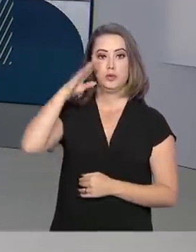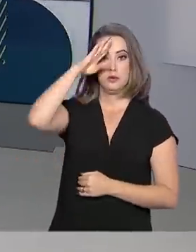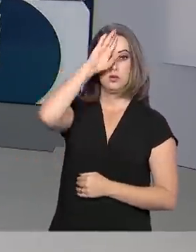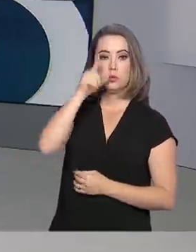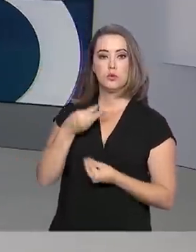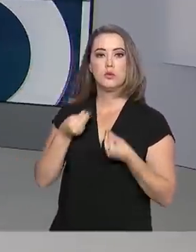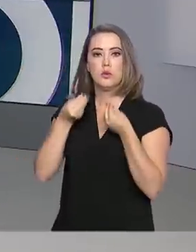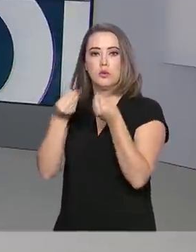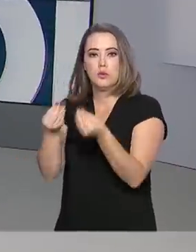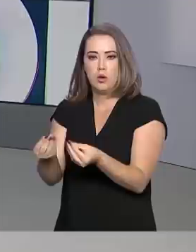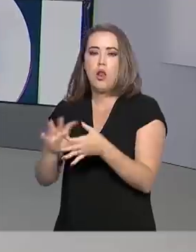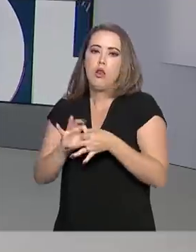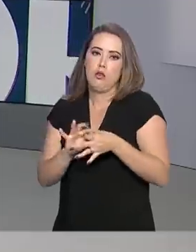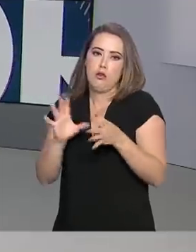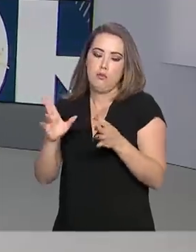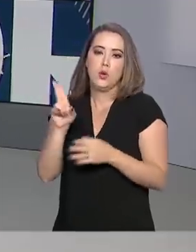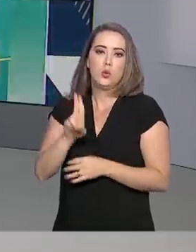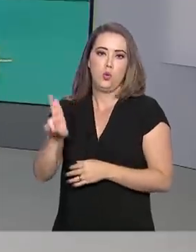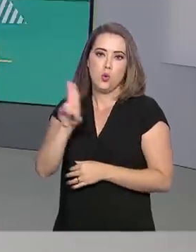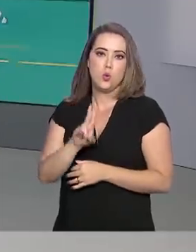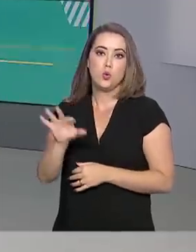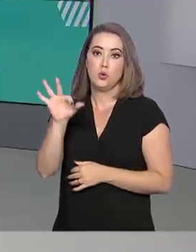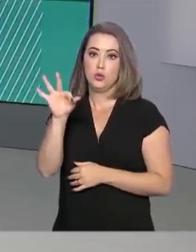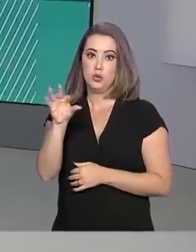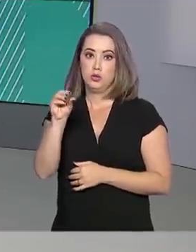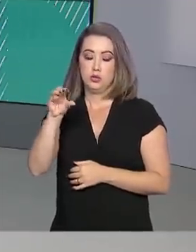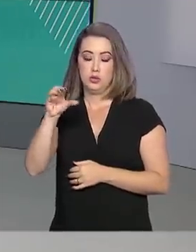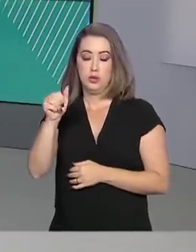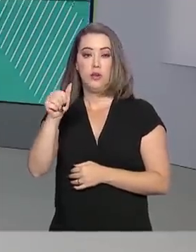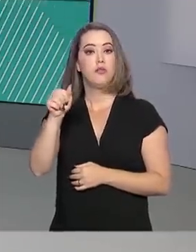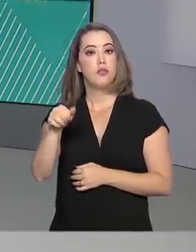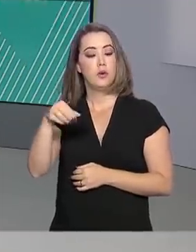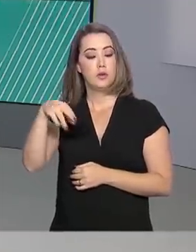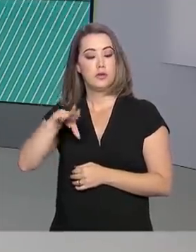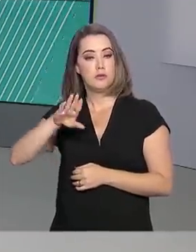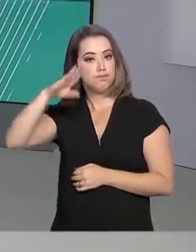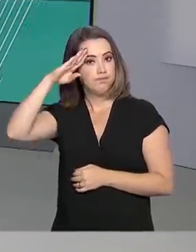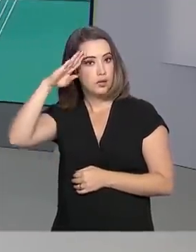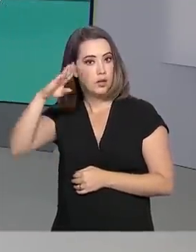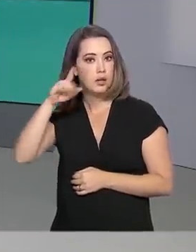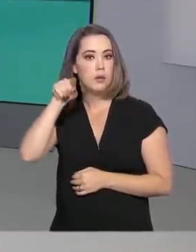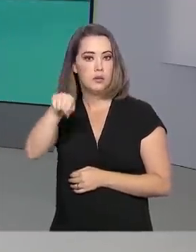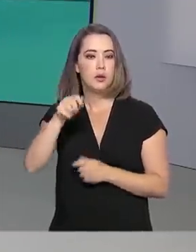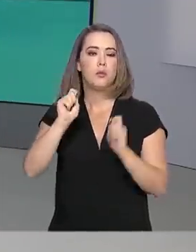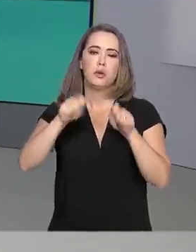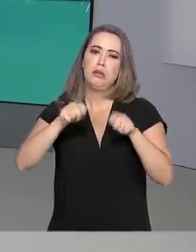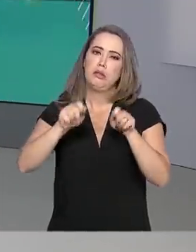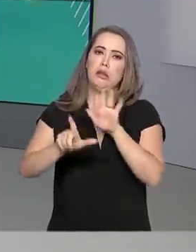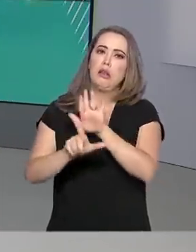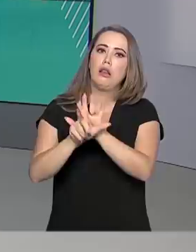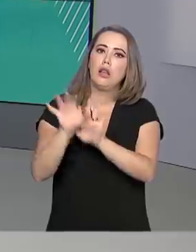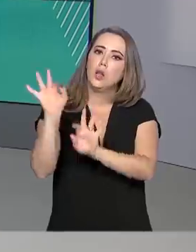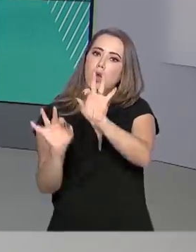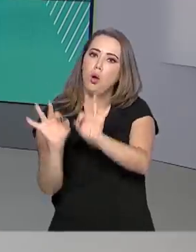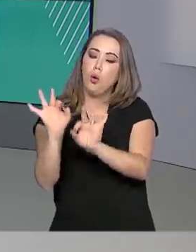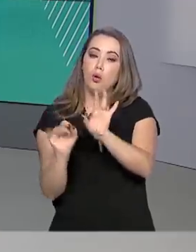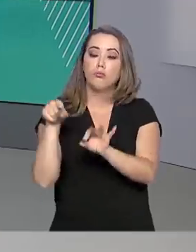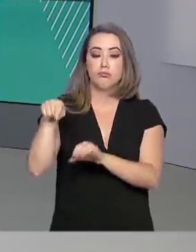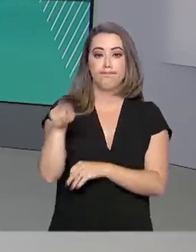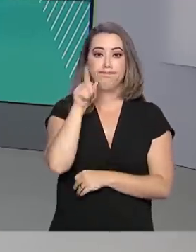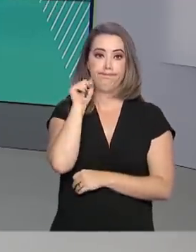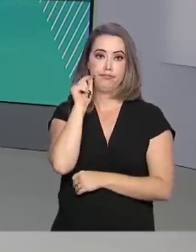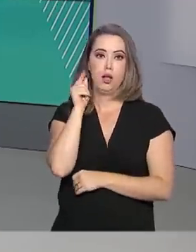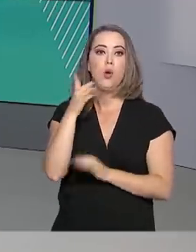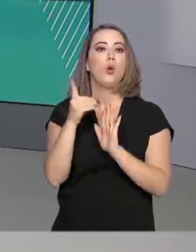República, Jair Bolsonaro, autorizou o emprego das Forças Armadas para a garantia da lei e da ordem no Estado. O decreto saiu hoje, em